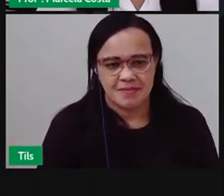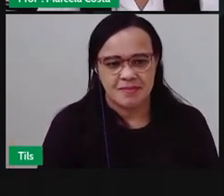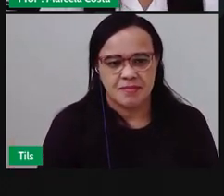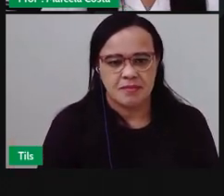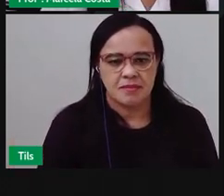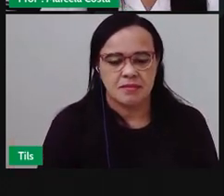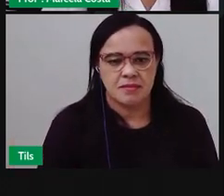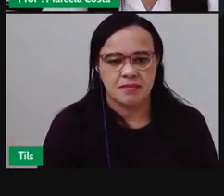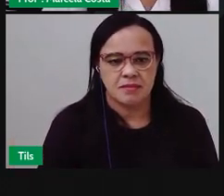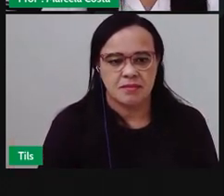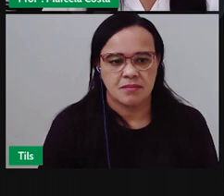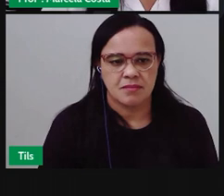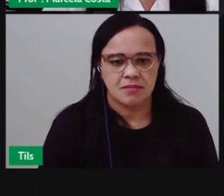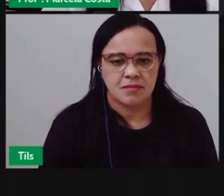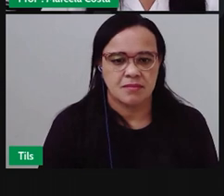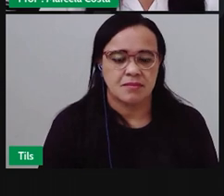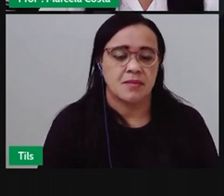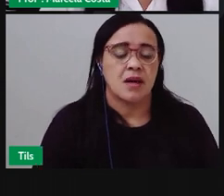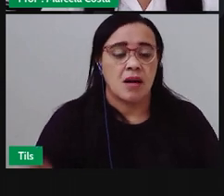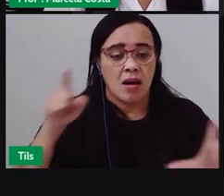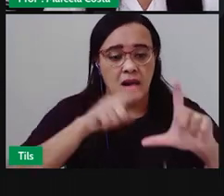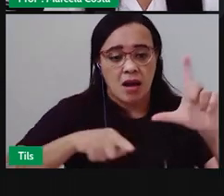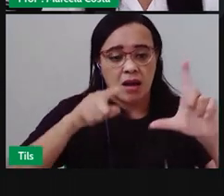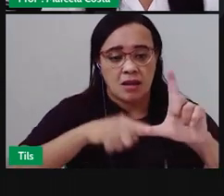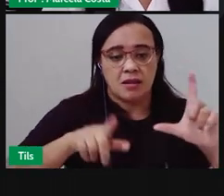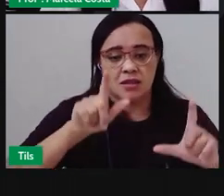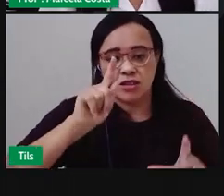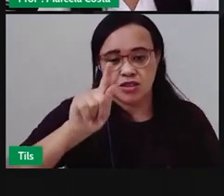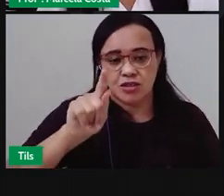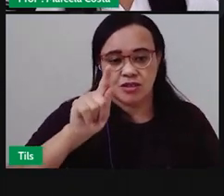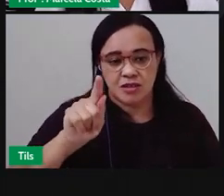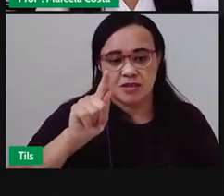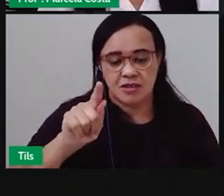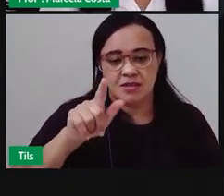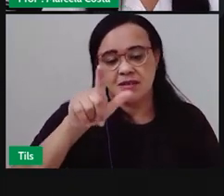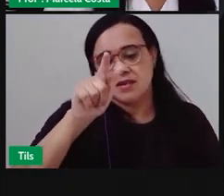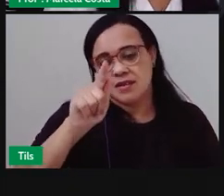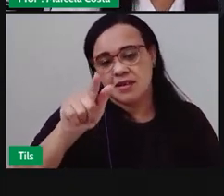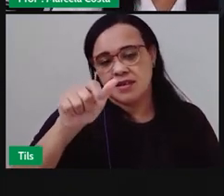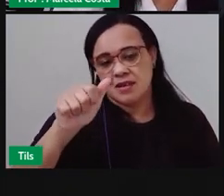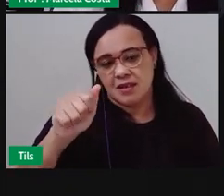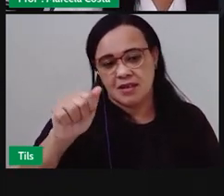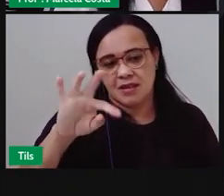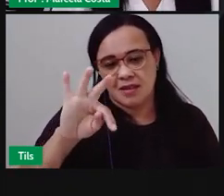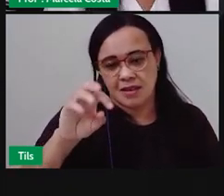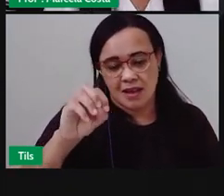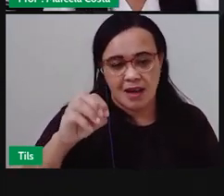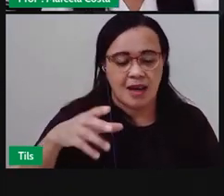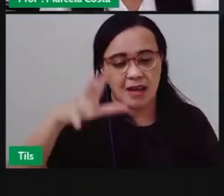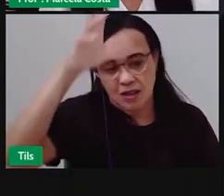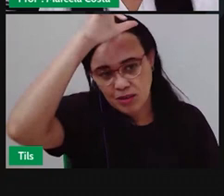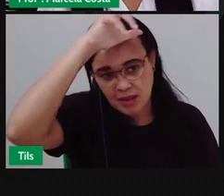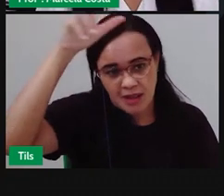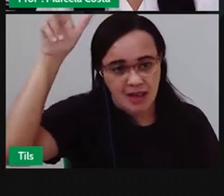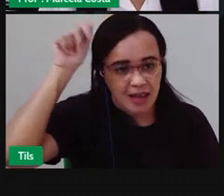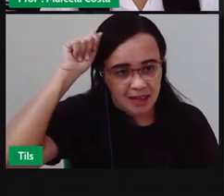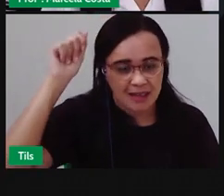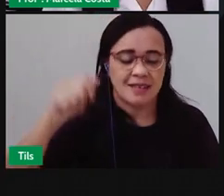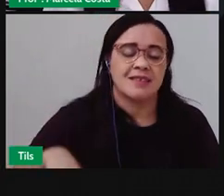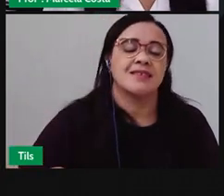Essa letra que a gente consegue escrever Gato Galinha Ganza